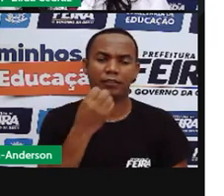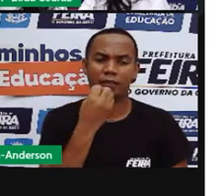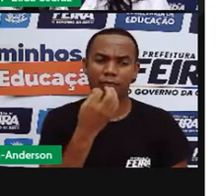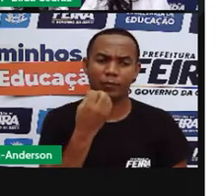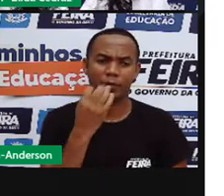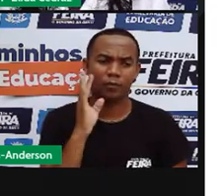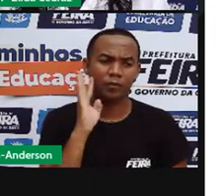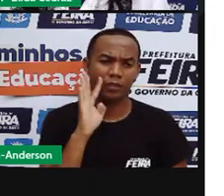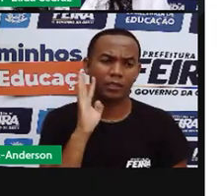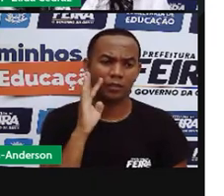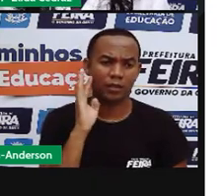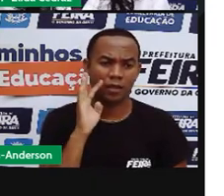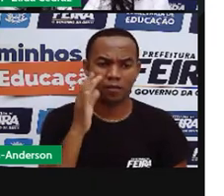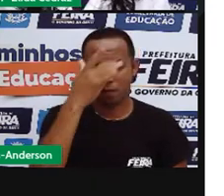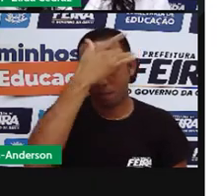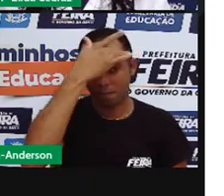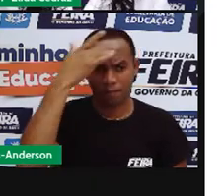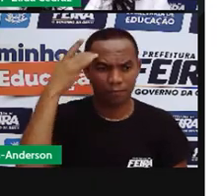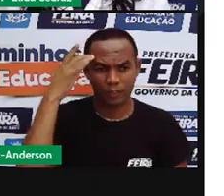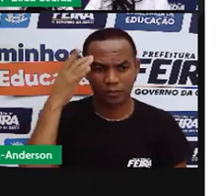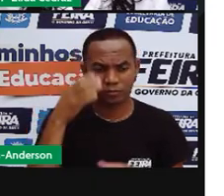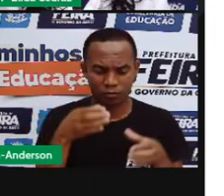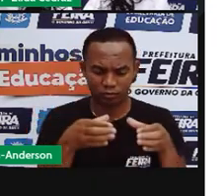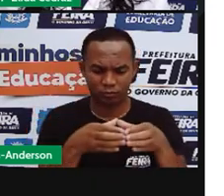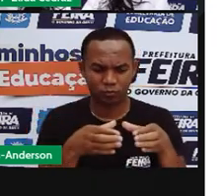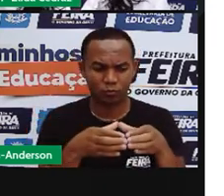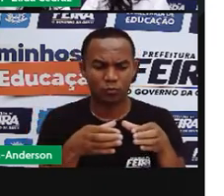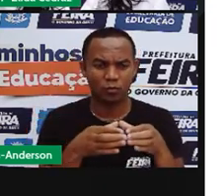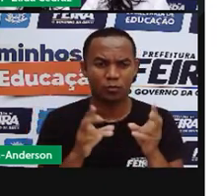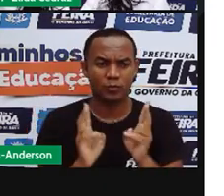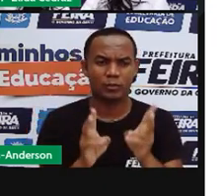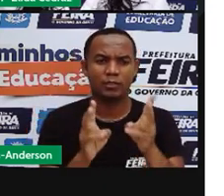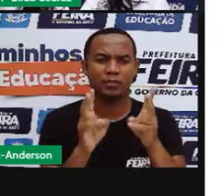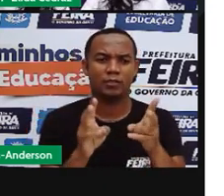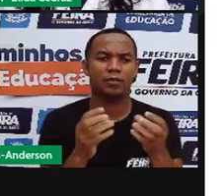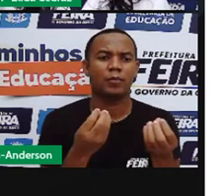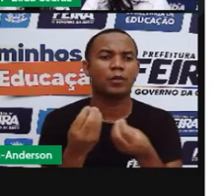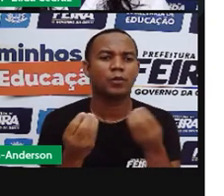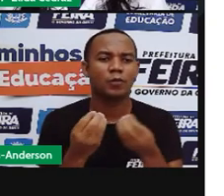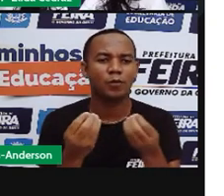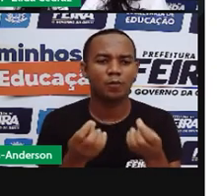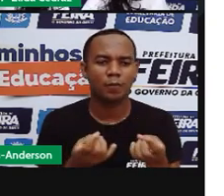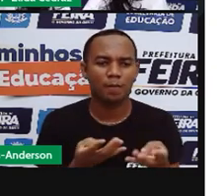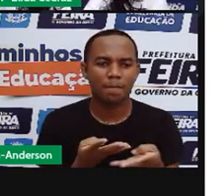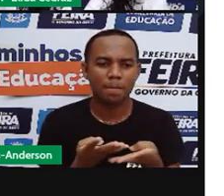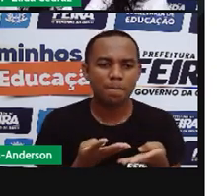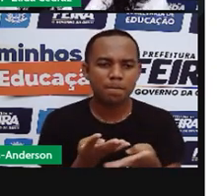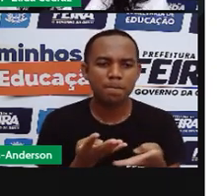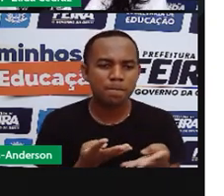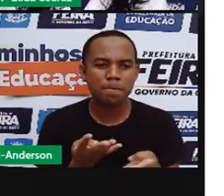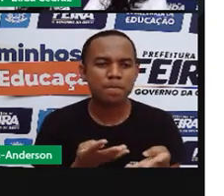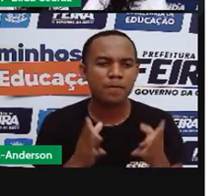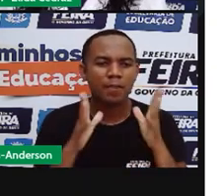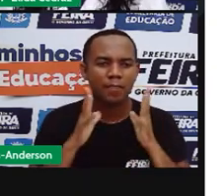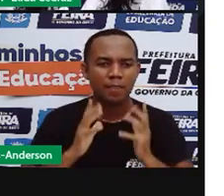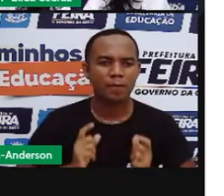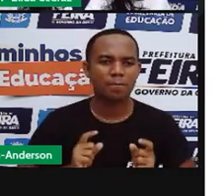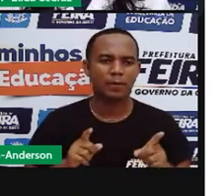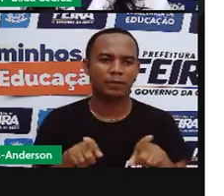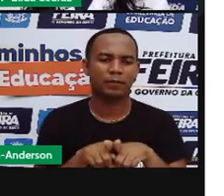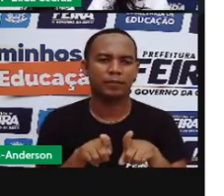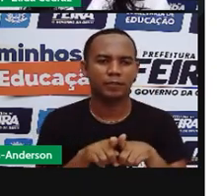porque elas mantêm as feiras de pé. Os produtos das comunidades